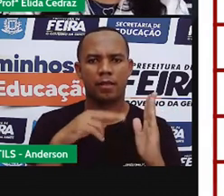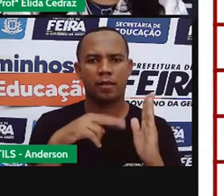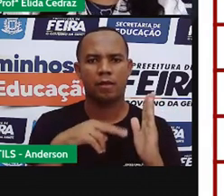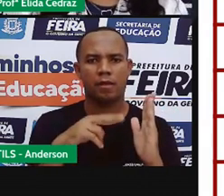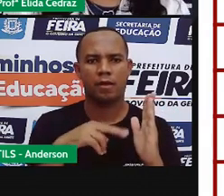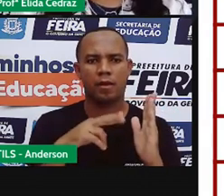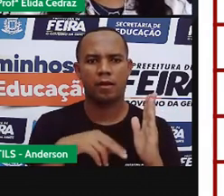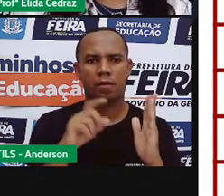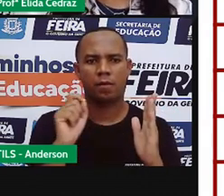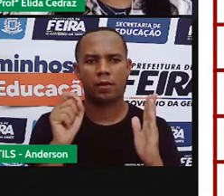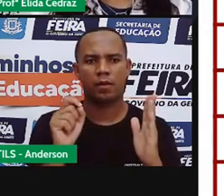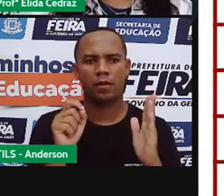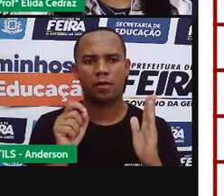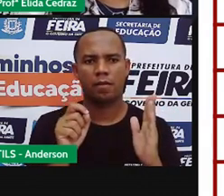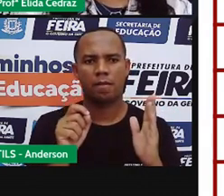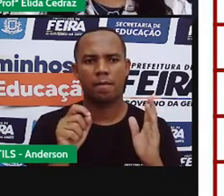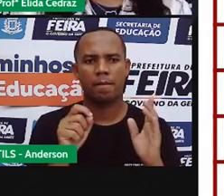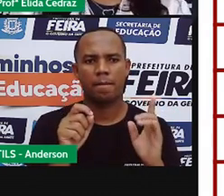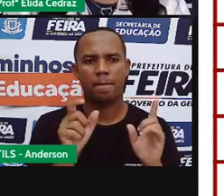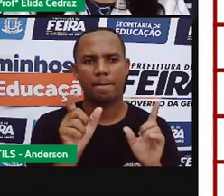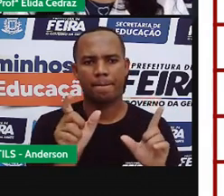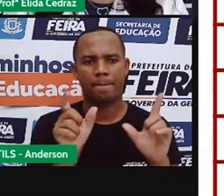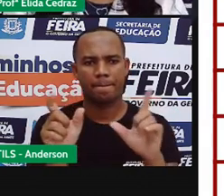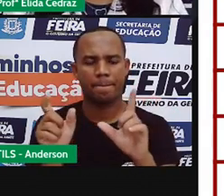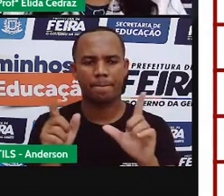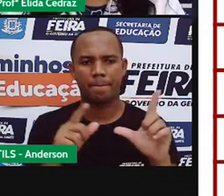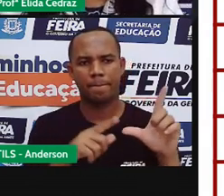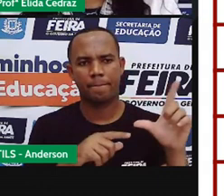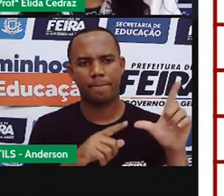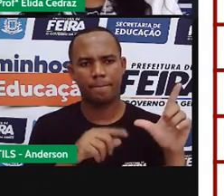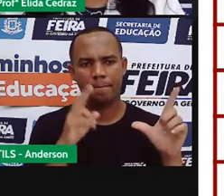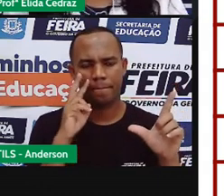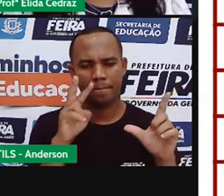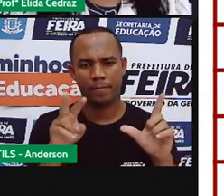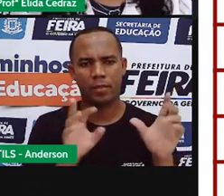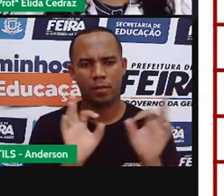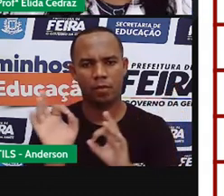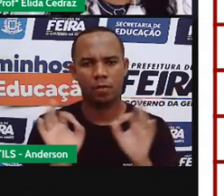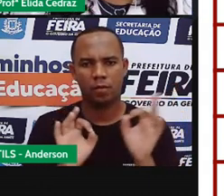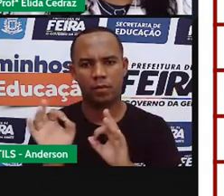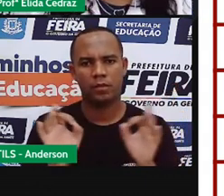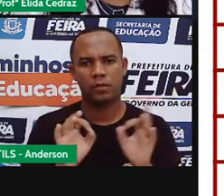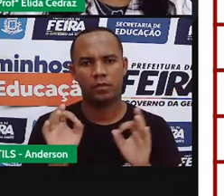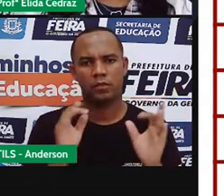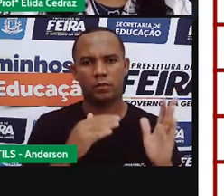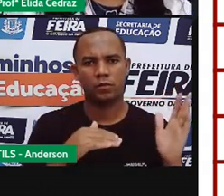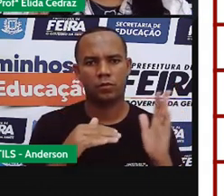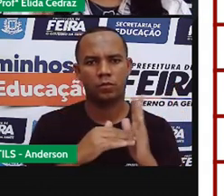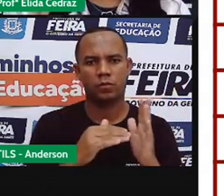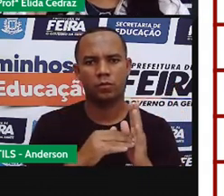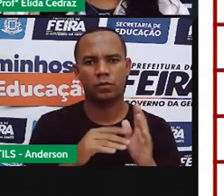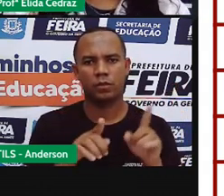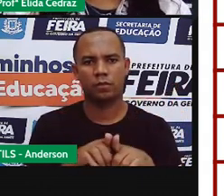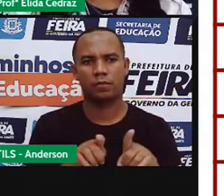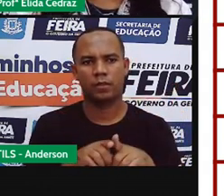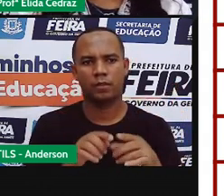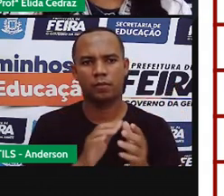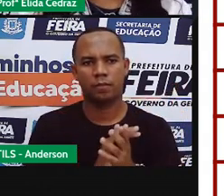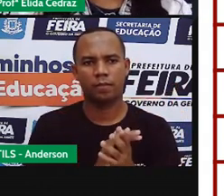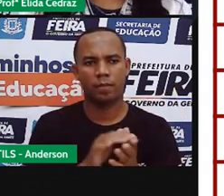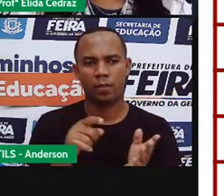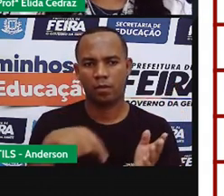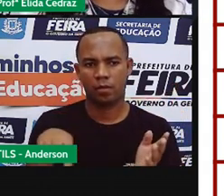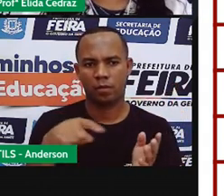palavras abaixo e depois organiza de acordo com as outras posições do R. A gente vai